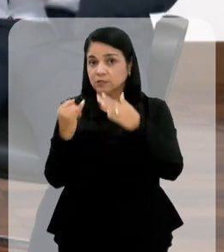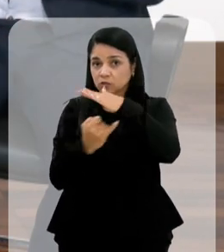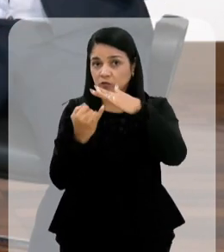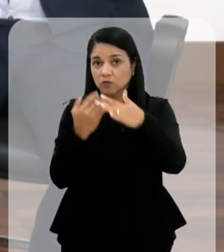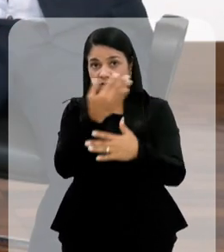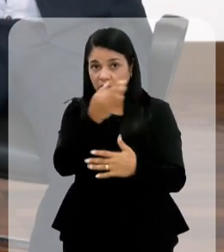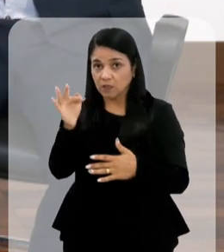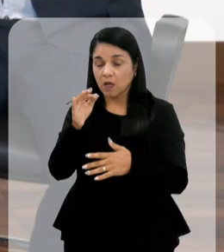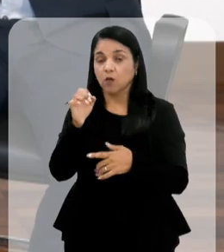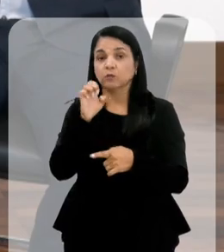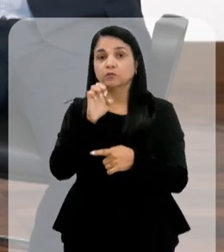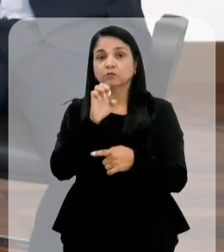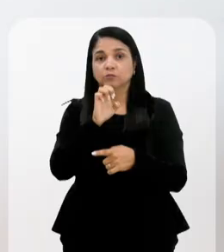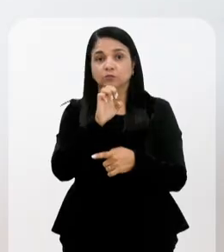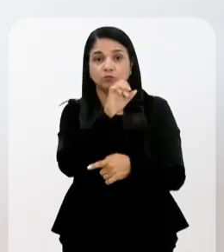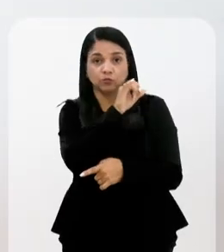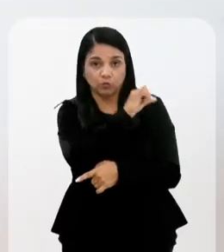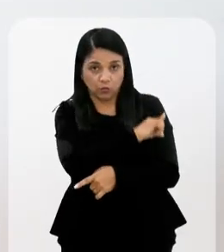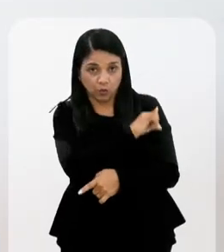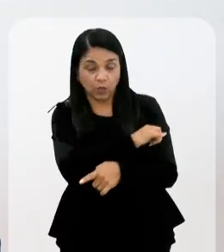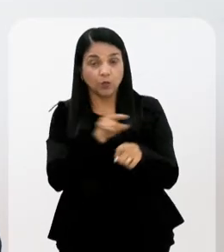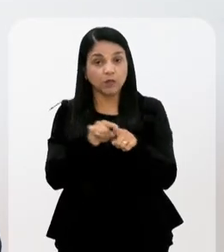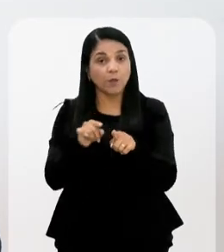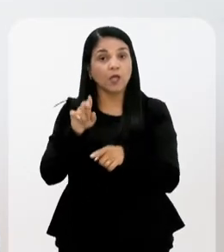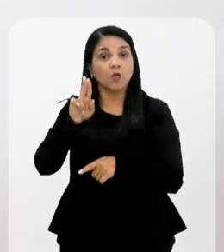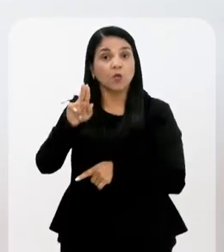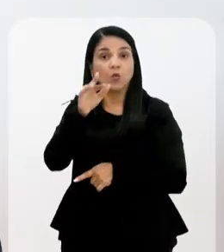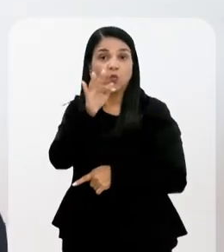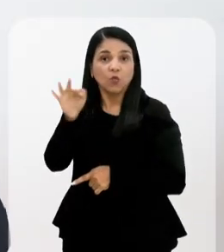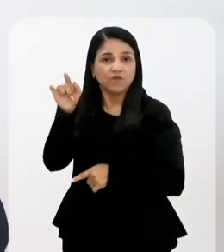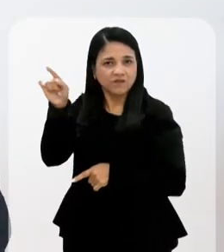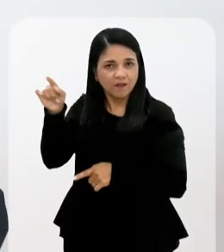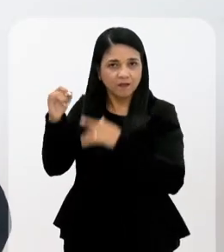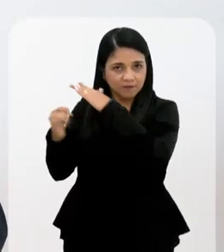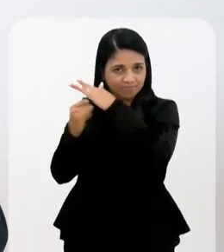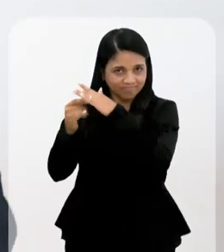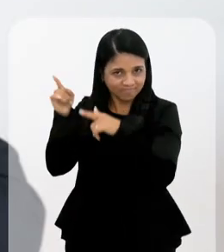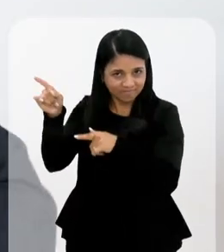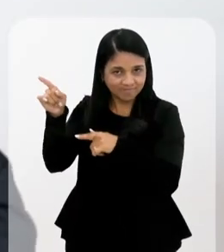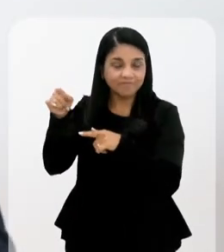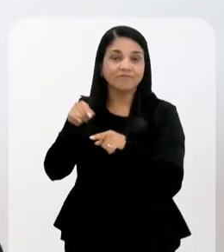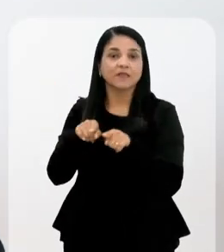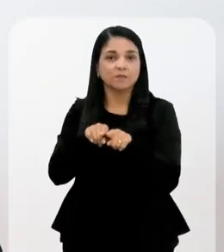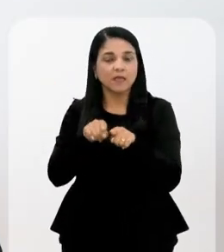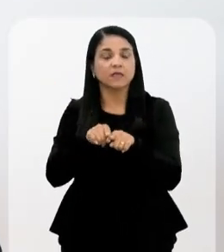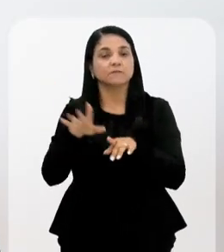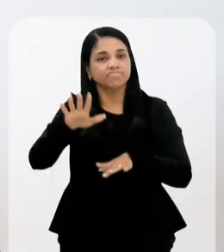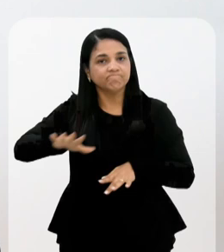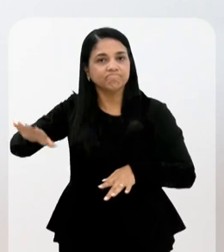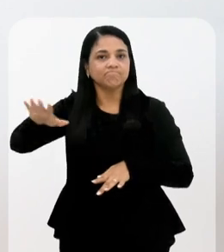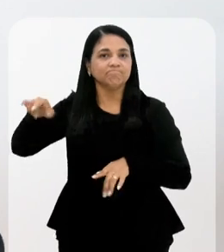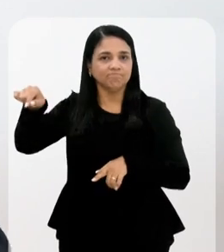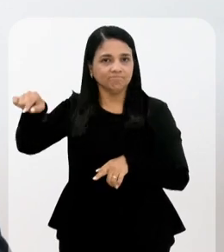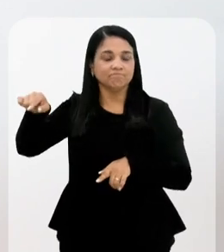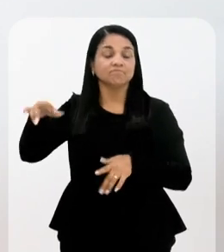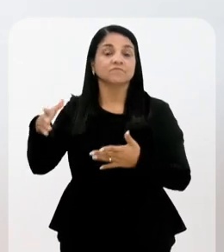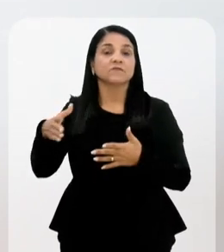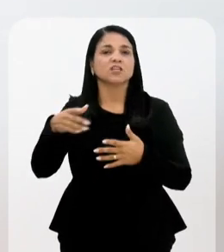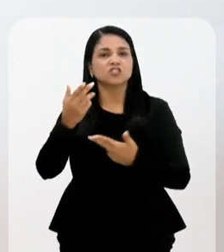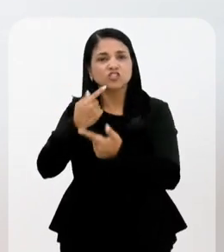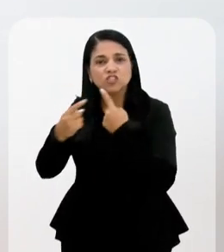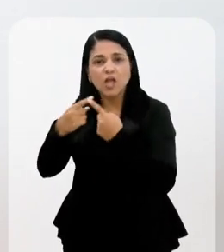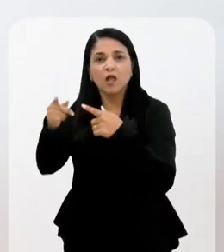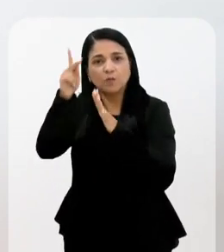institutos, né? Que é o Instituto Federal do Rio de Janeiro e o Instituto Federal Fluminense, que pega a região norte, noroeste. E a gente está sempre em diálogo aí,